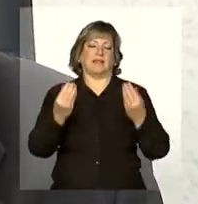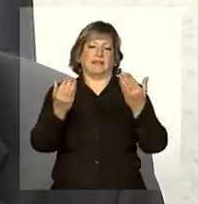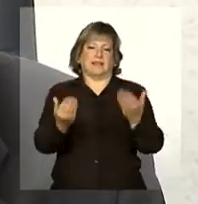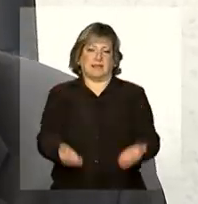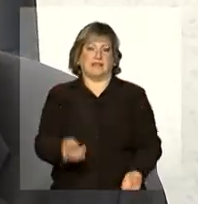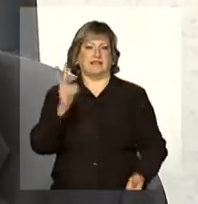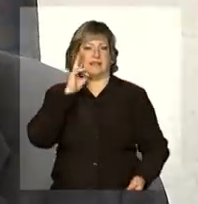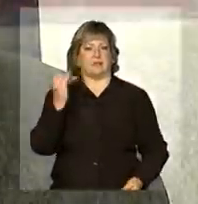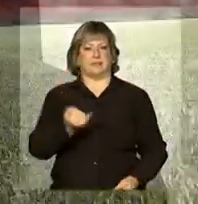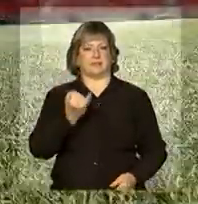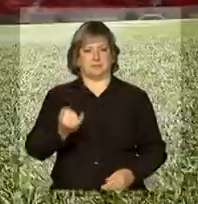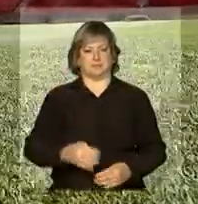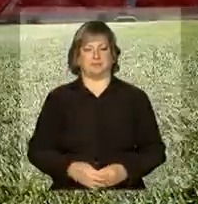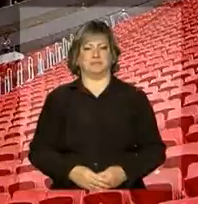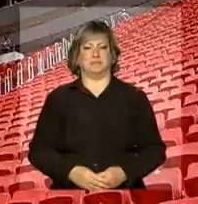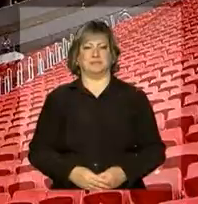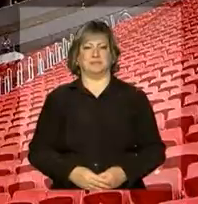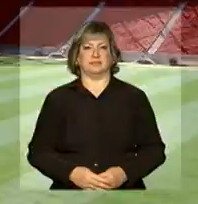evento como a Copa do Mundo.